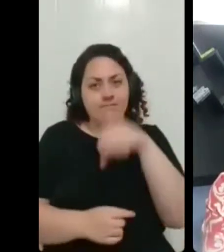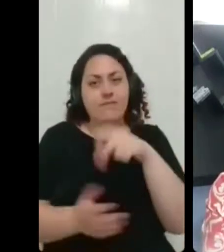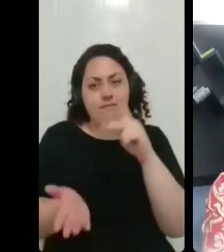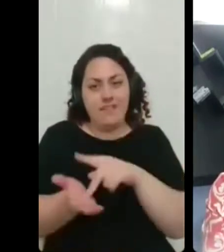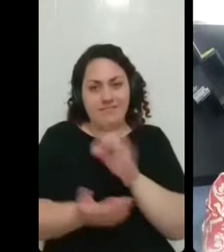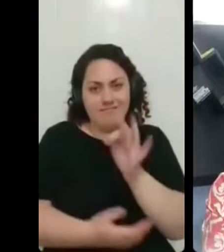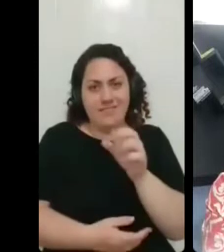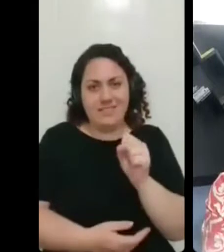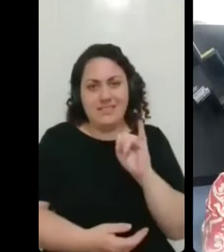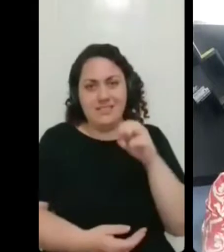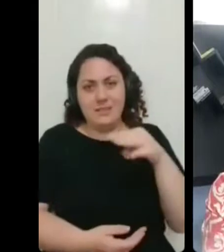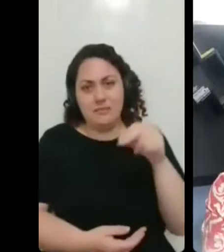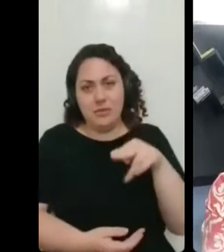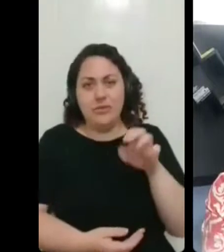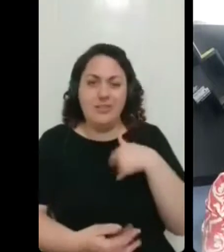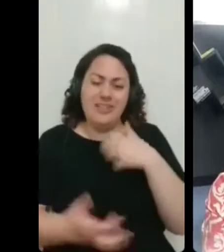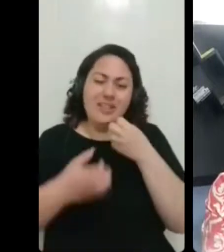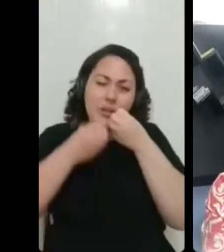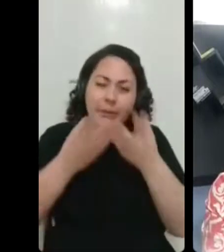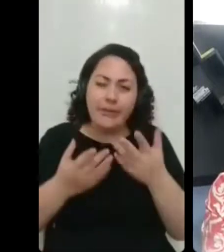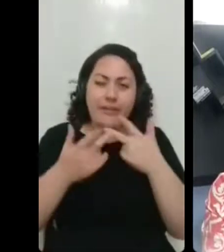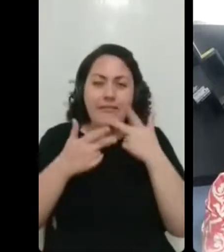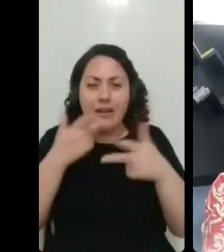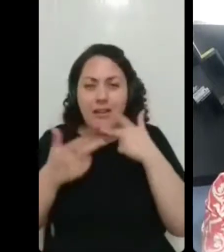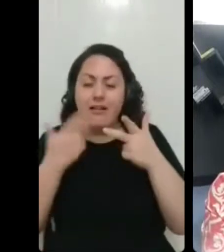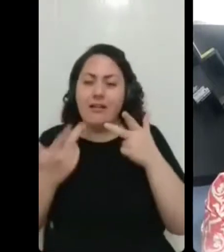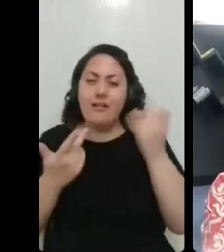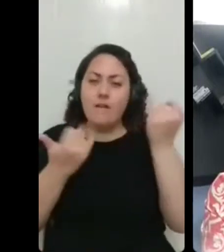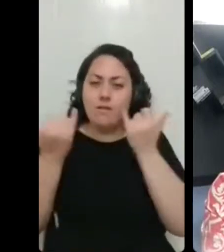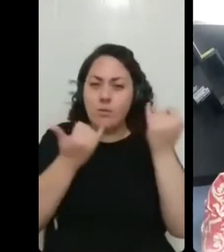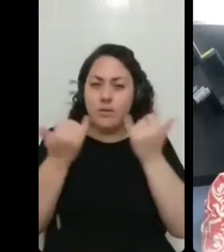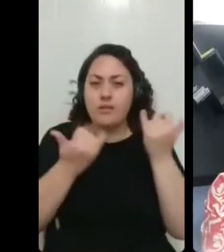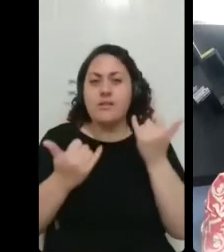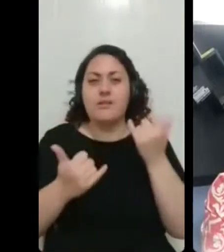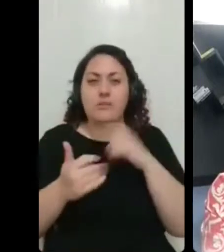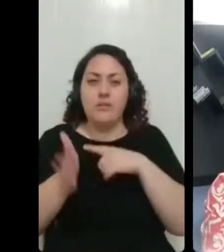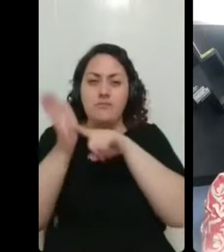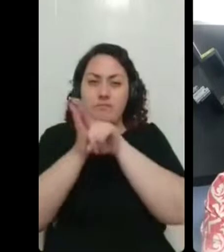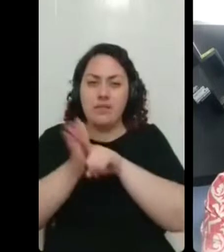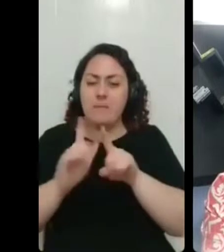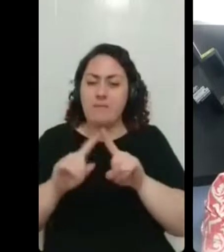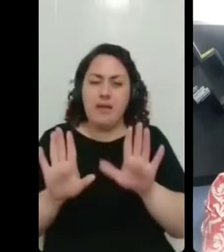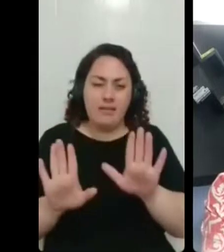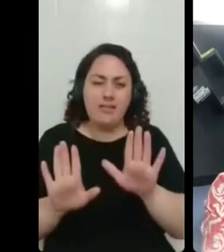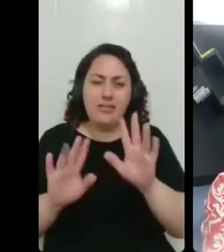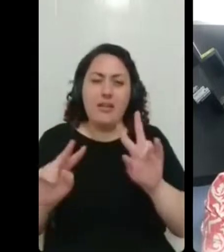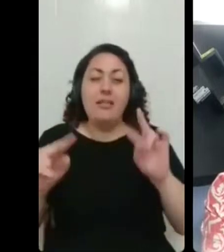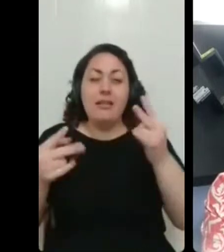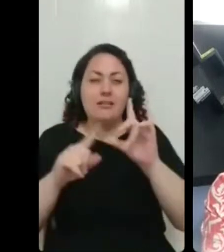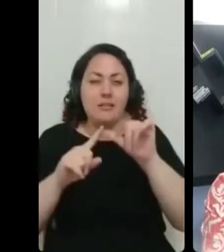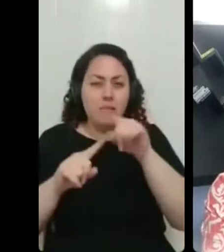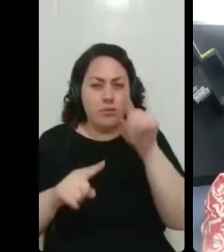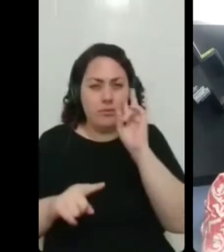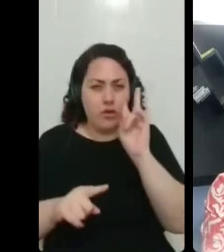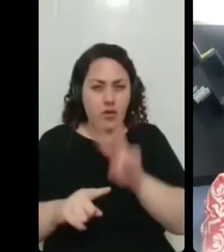Eu até ia contar falar dados dados de pesquisa, mas a gente deixa o link depois pra quem quiser no